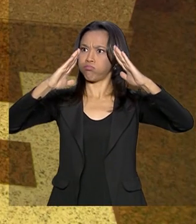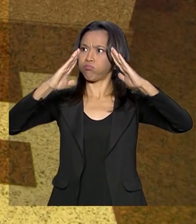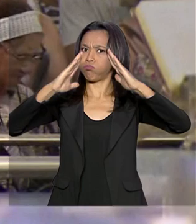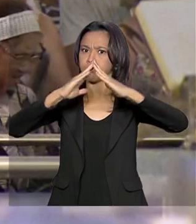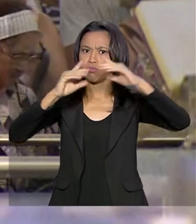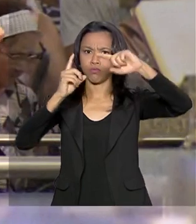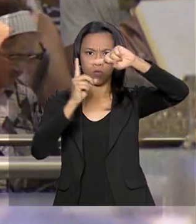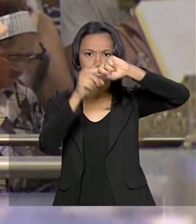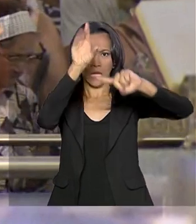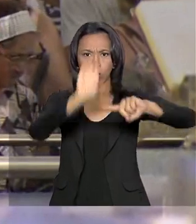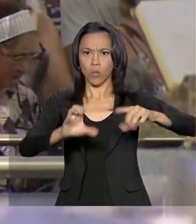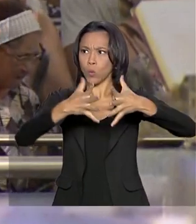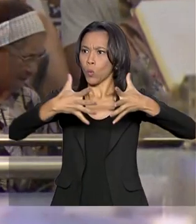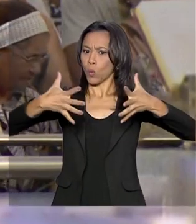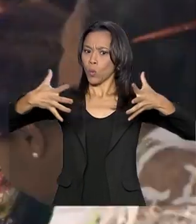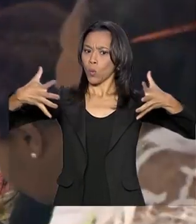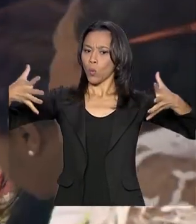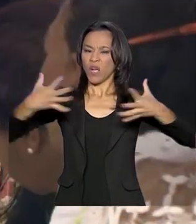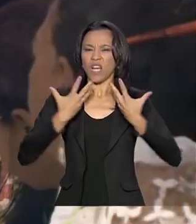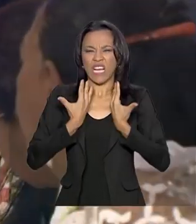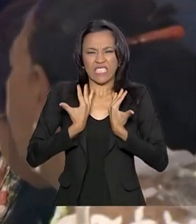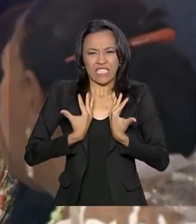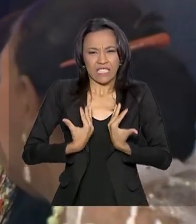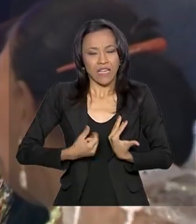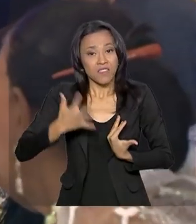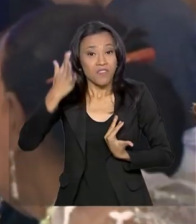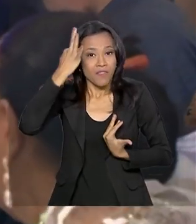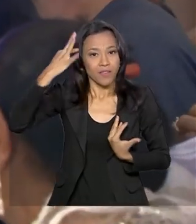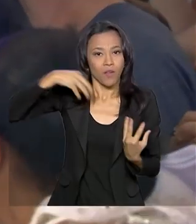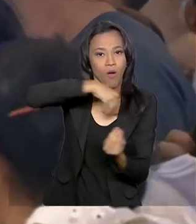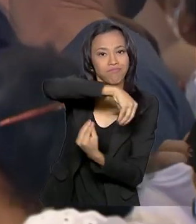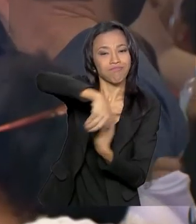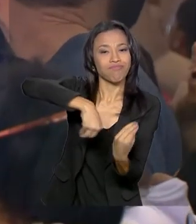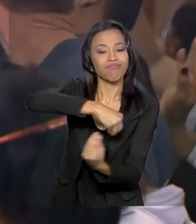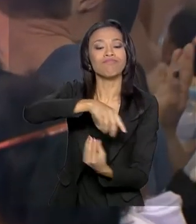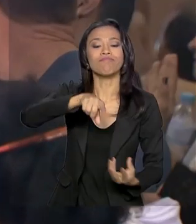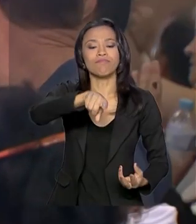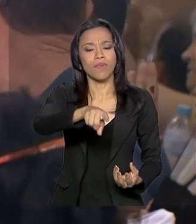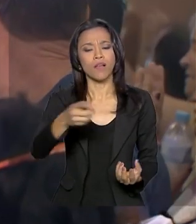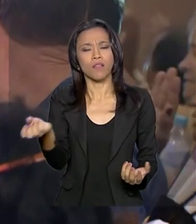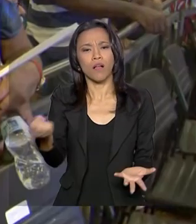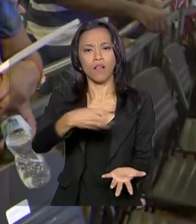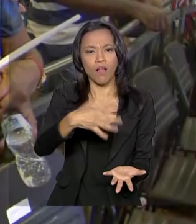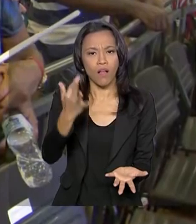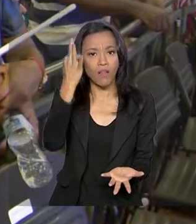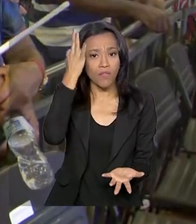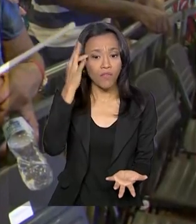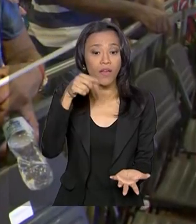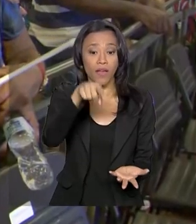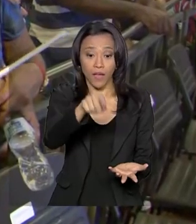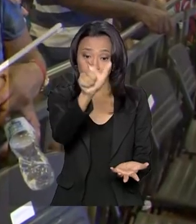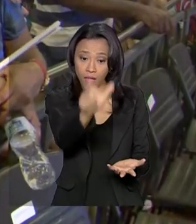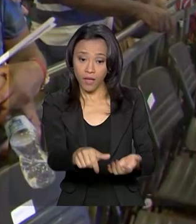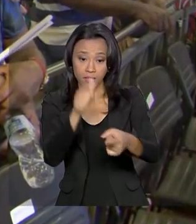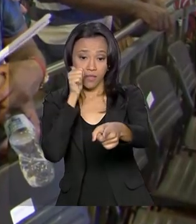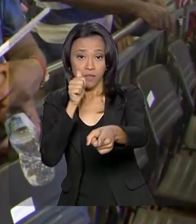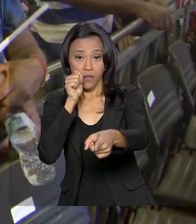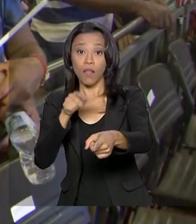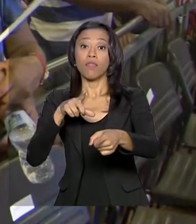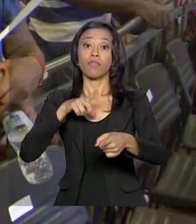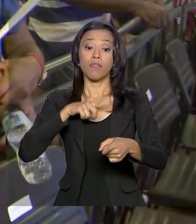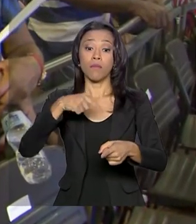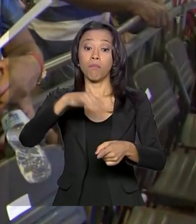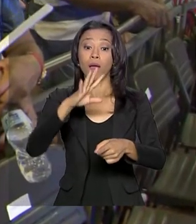cansaço e prece se misturam. As histórias de renovação da fé são muitas. A da Zélia já tem mais de